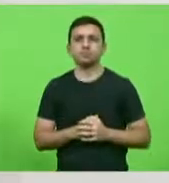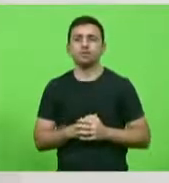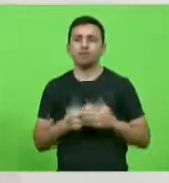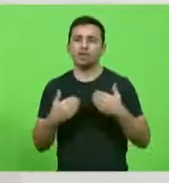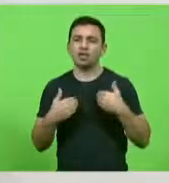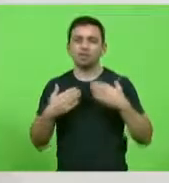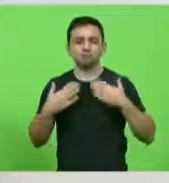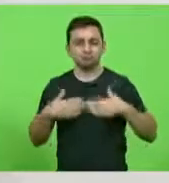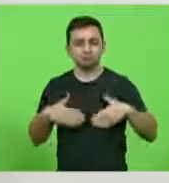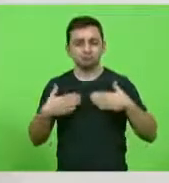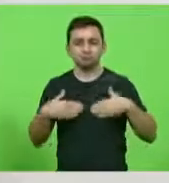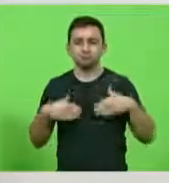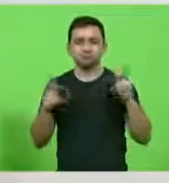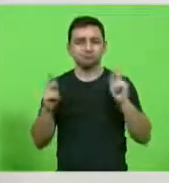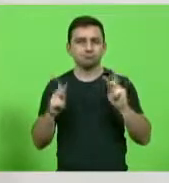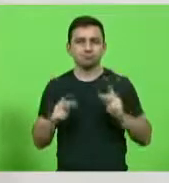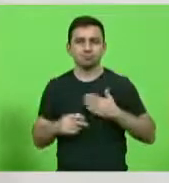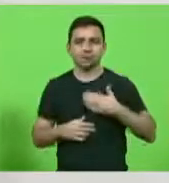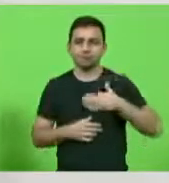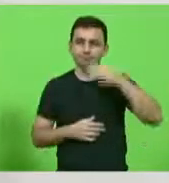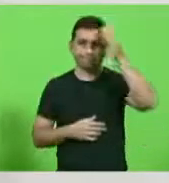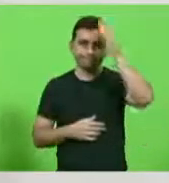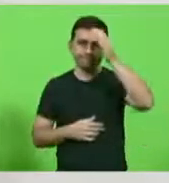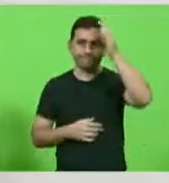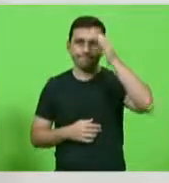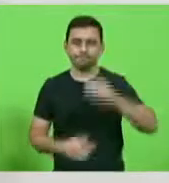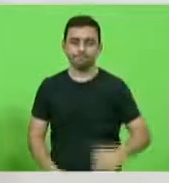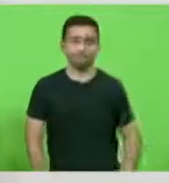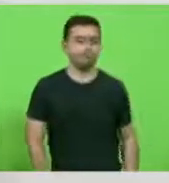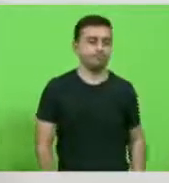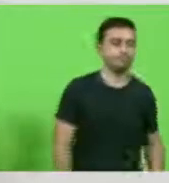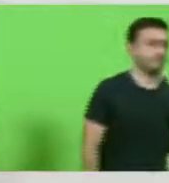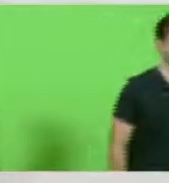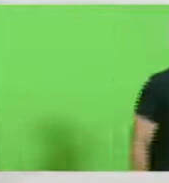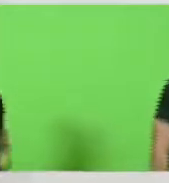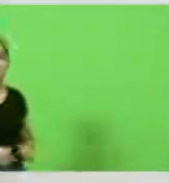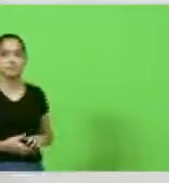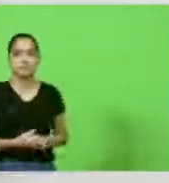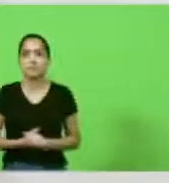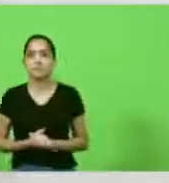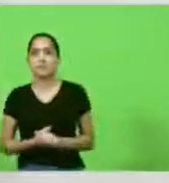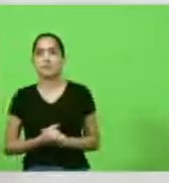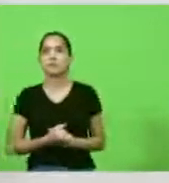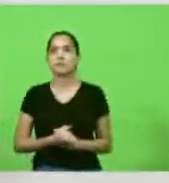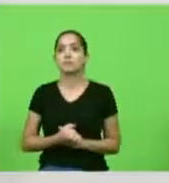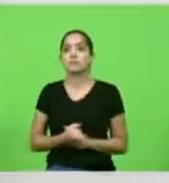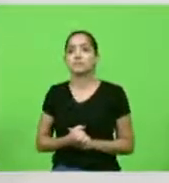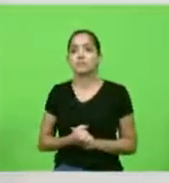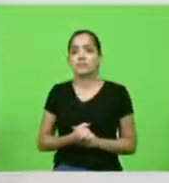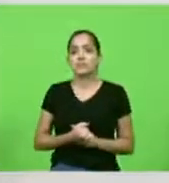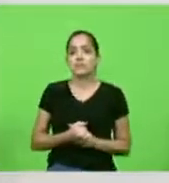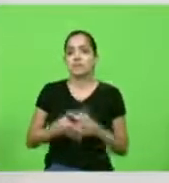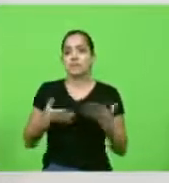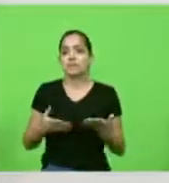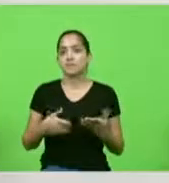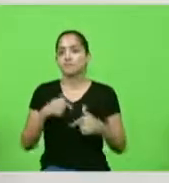com minha consciência. Sei que fiz esse papel